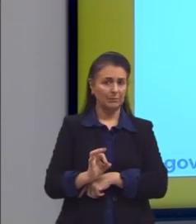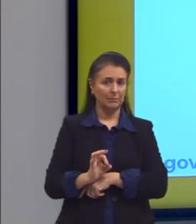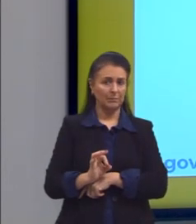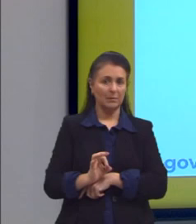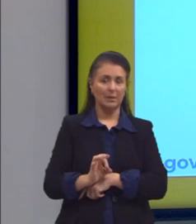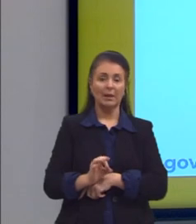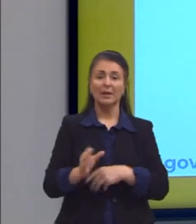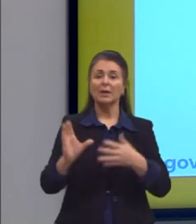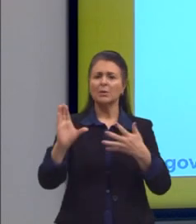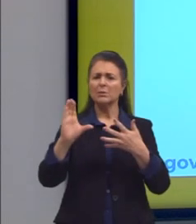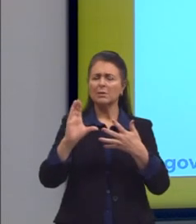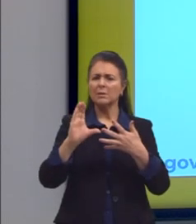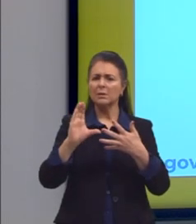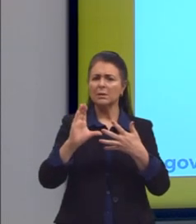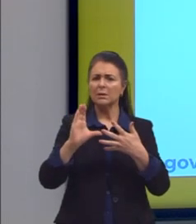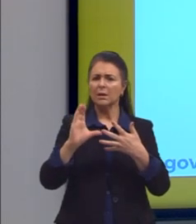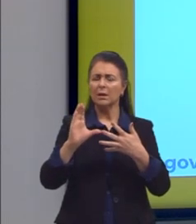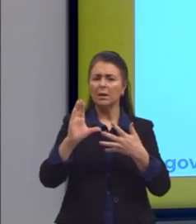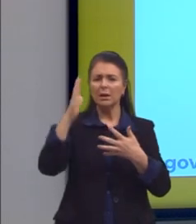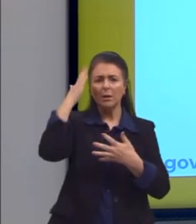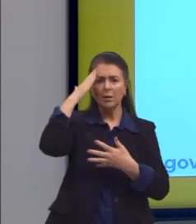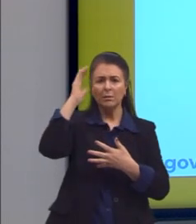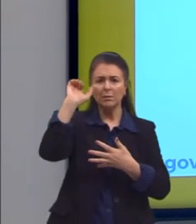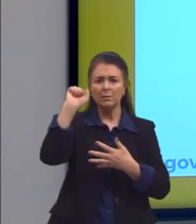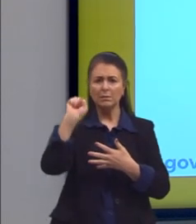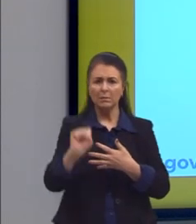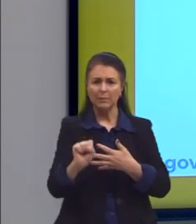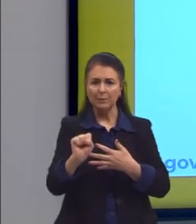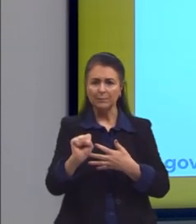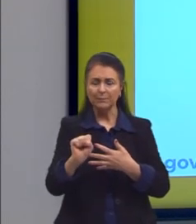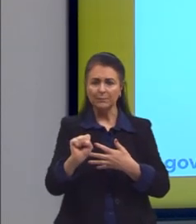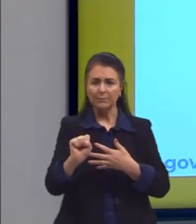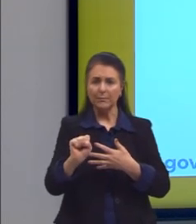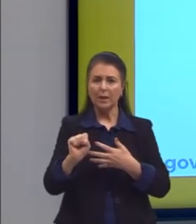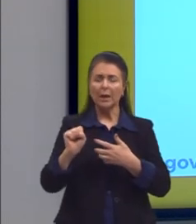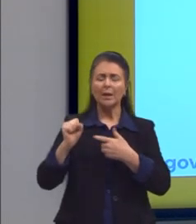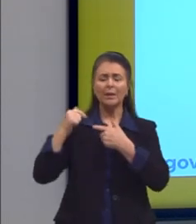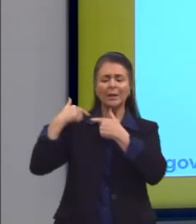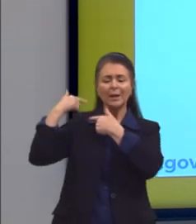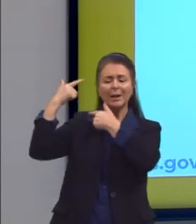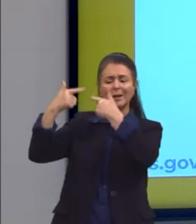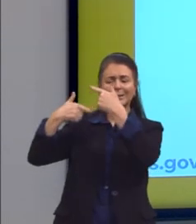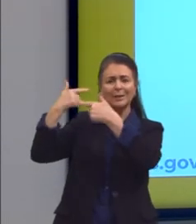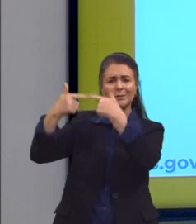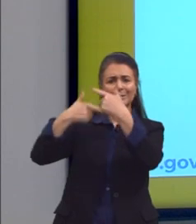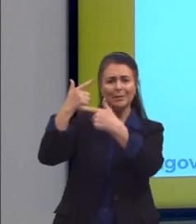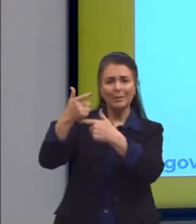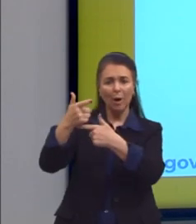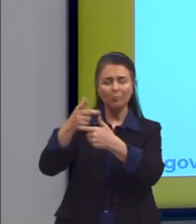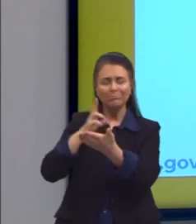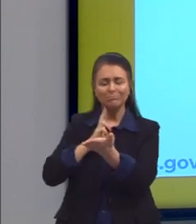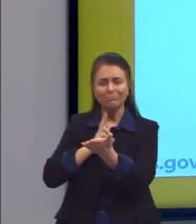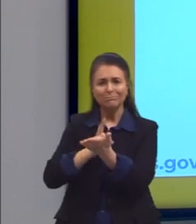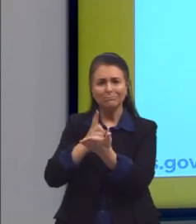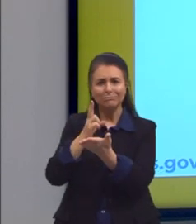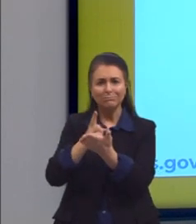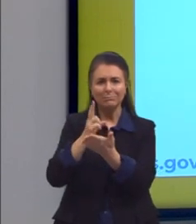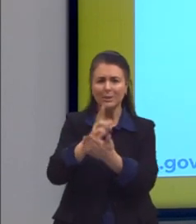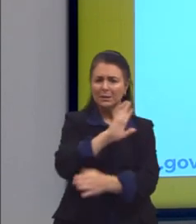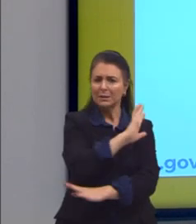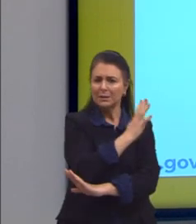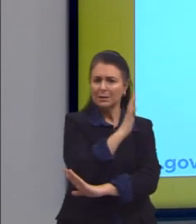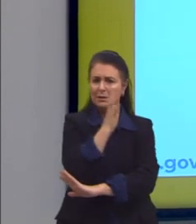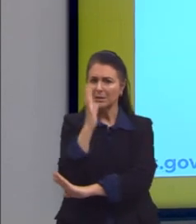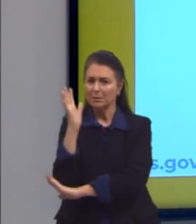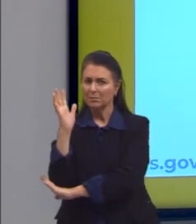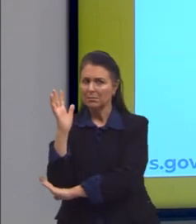alternativa C. Ele está falando do saber, da importância desse saber tradicional para a conservação ambiental. Para